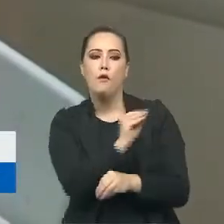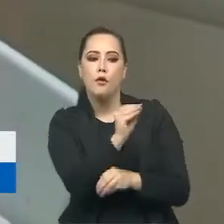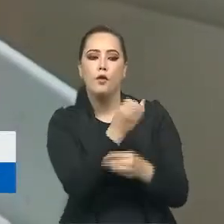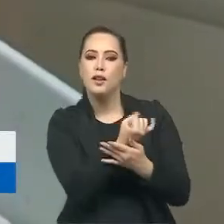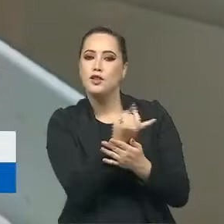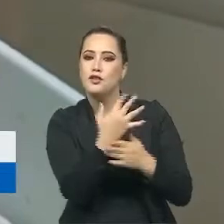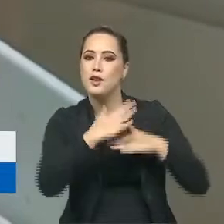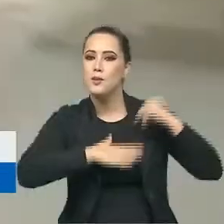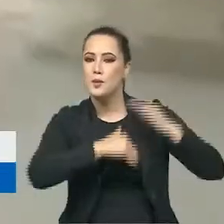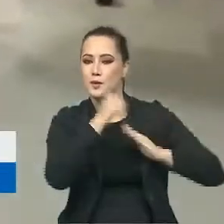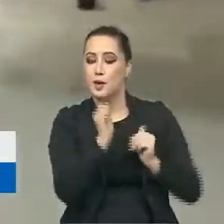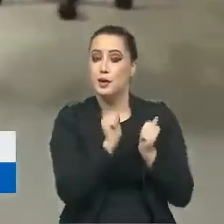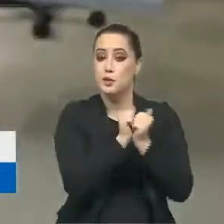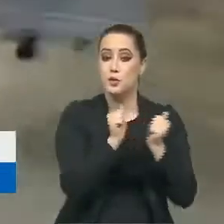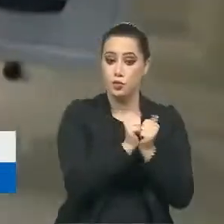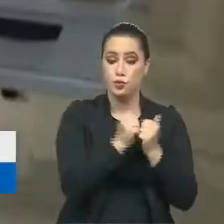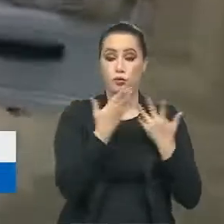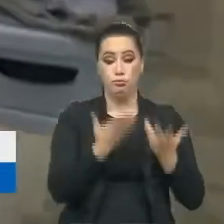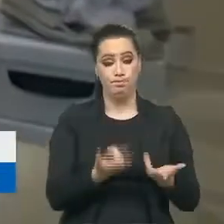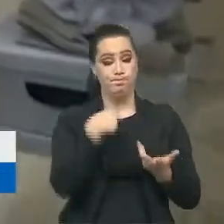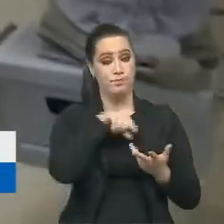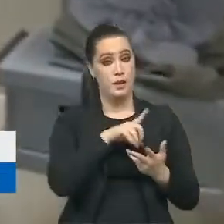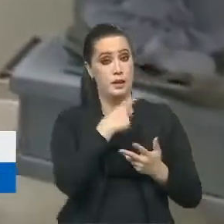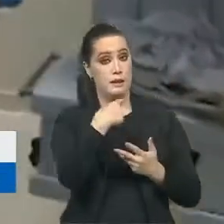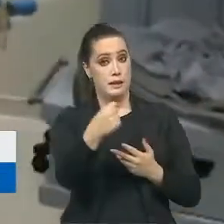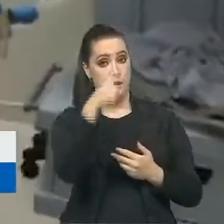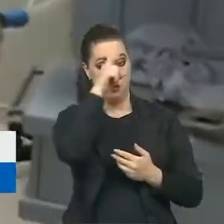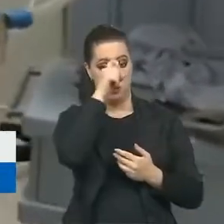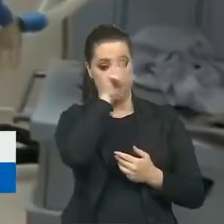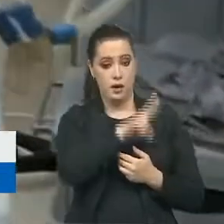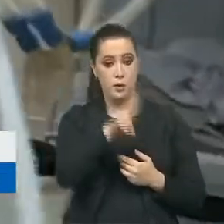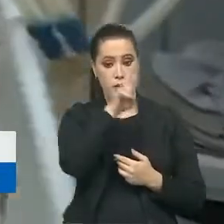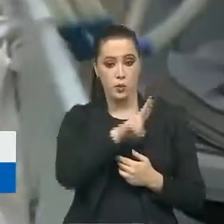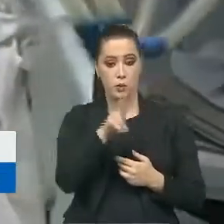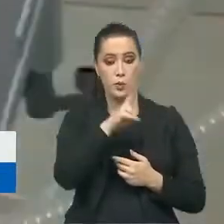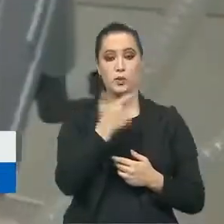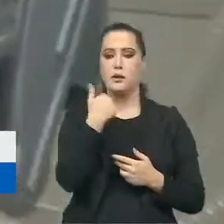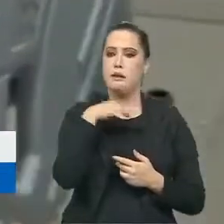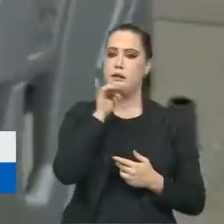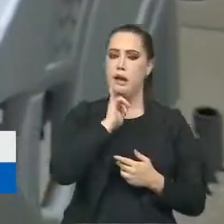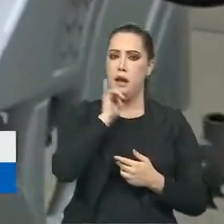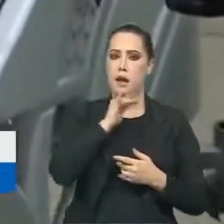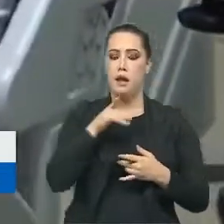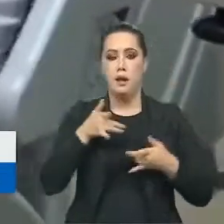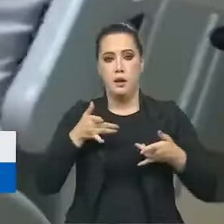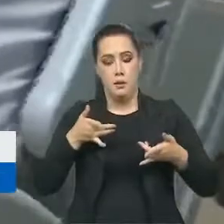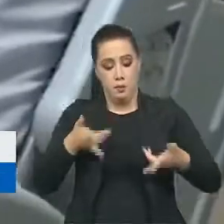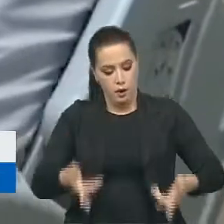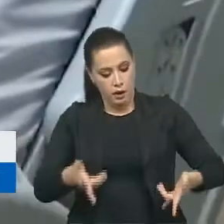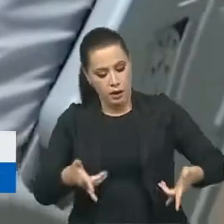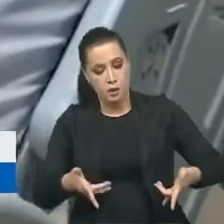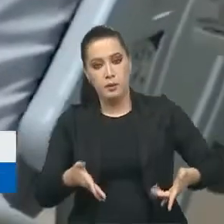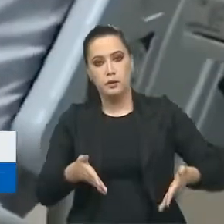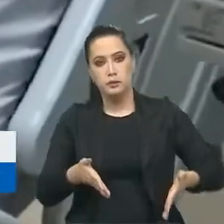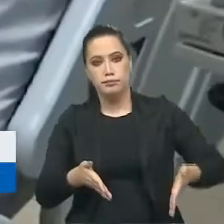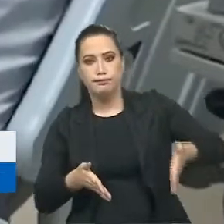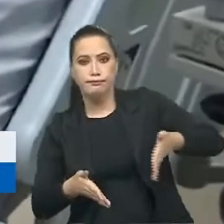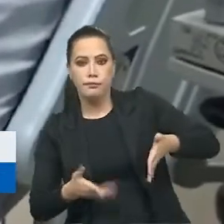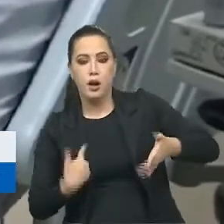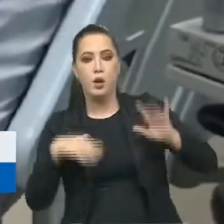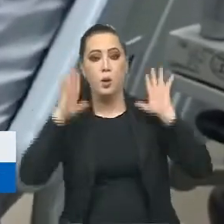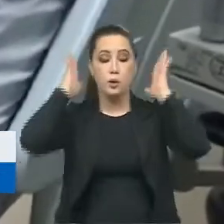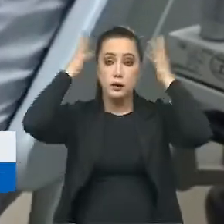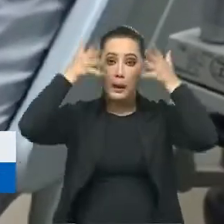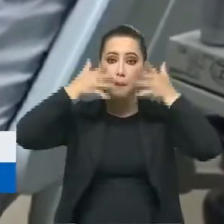múltiplo. E a desospitalização usa equipamentos como camas verticais e capacetes de oxigênio para